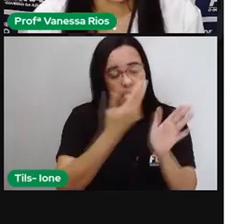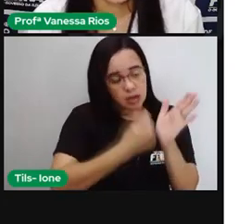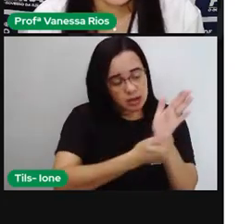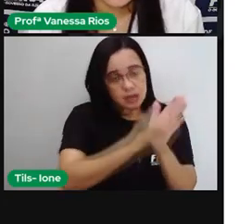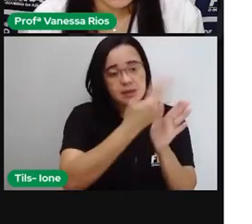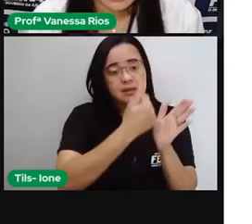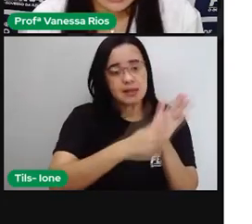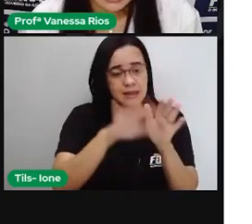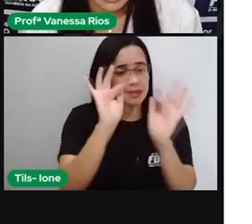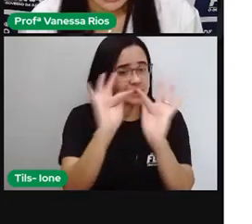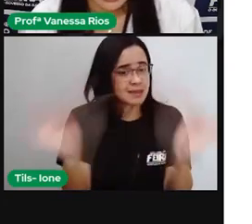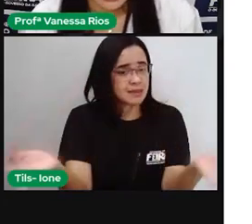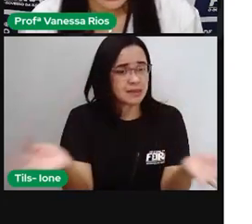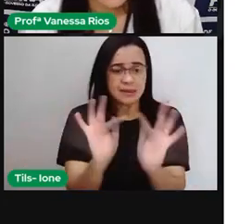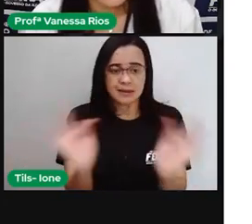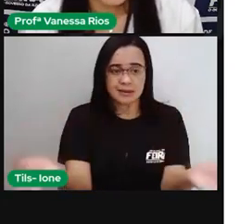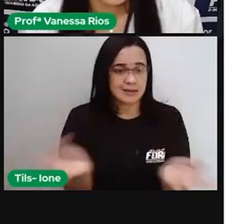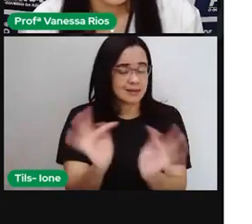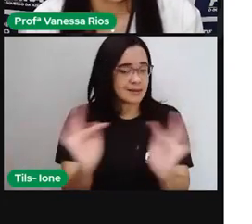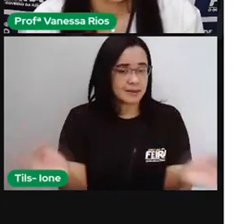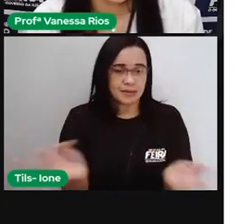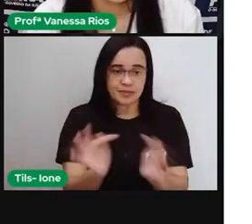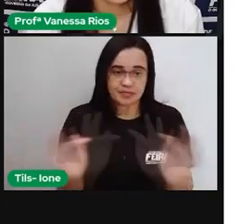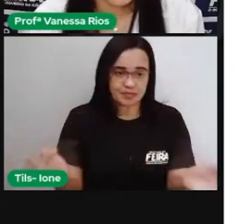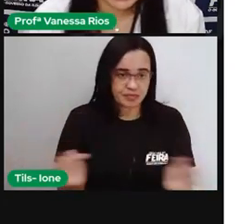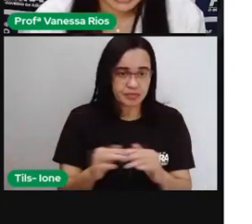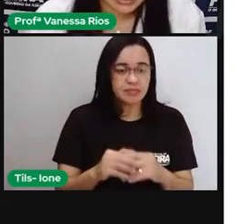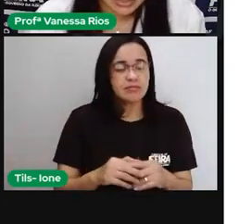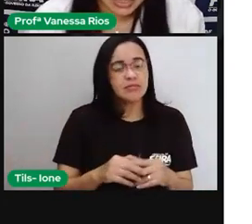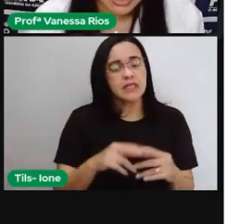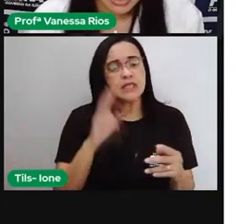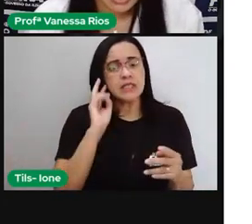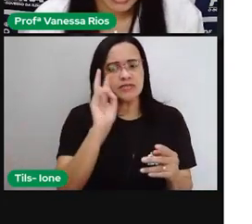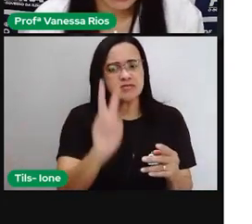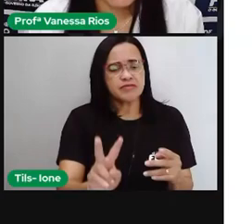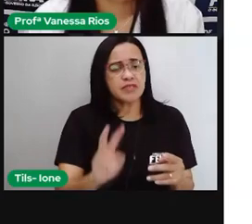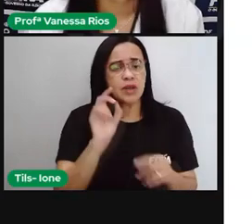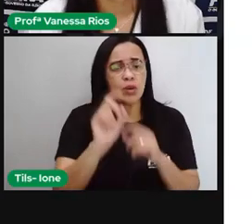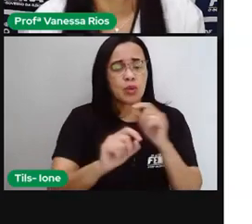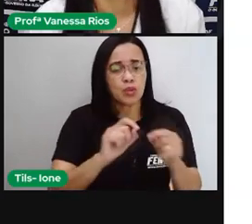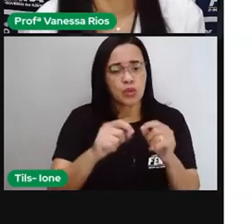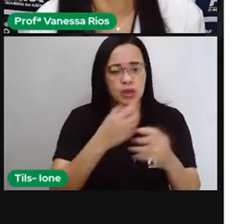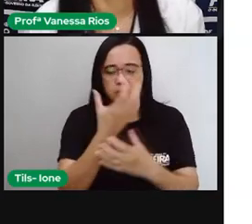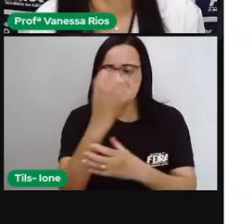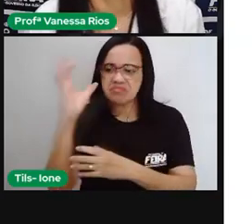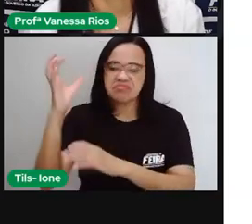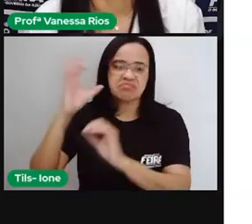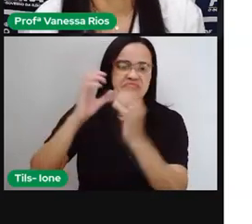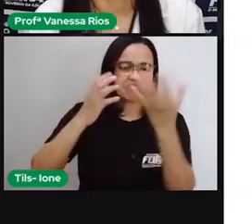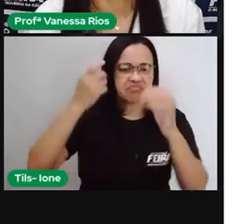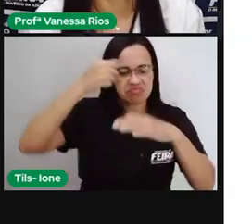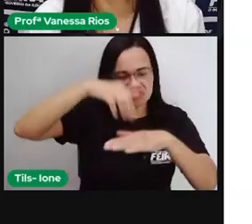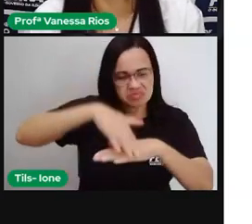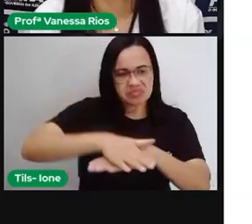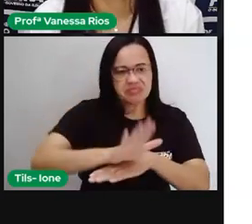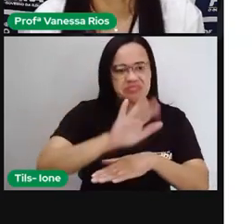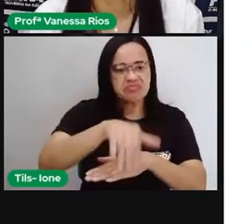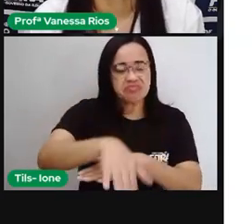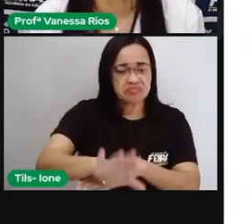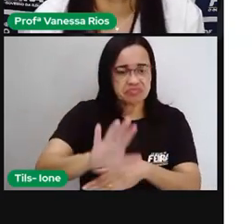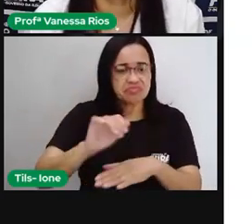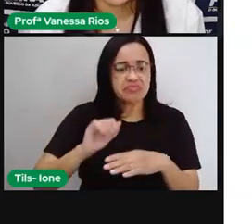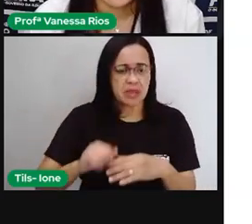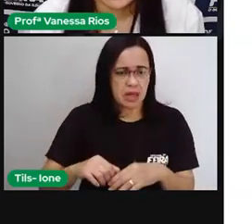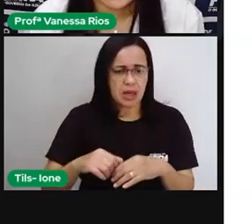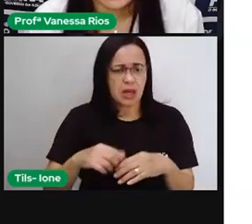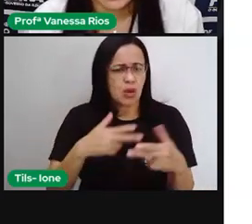desenhos simples, e também a retratação da natureza como se fosse um homem primitivo retratando